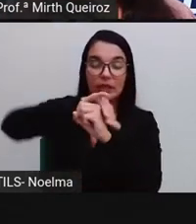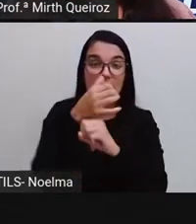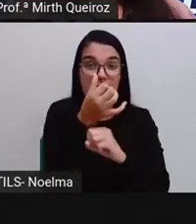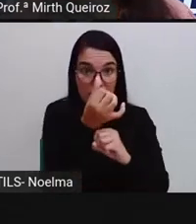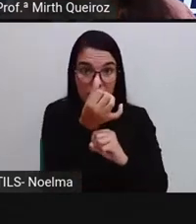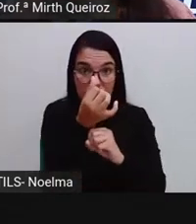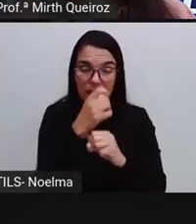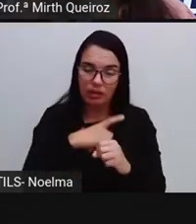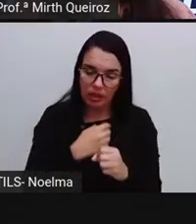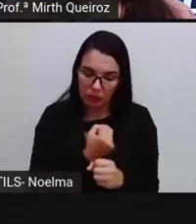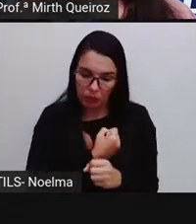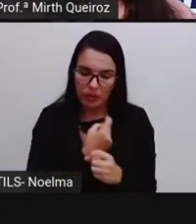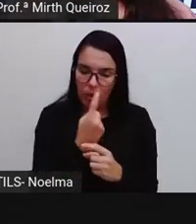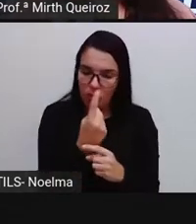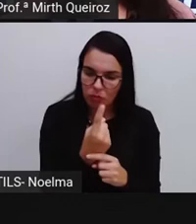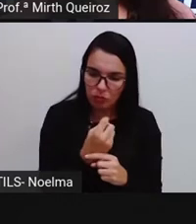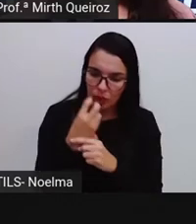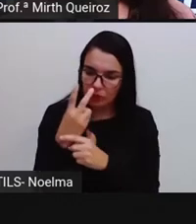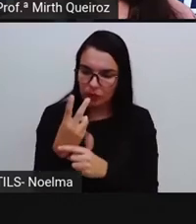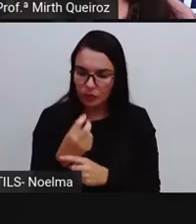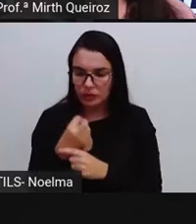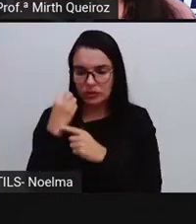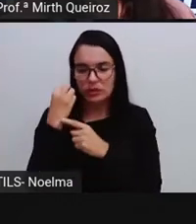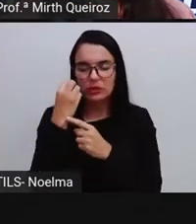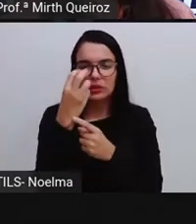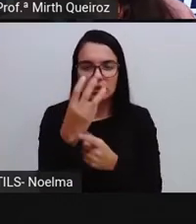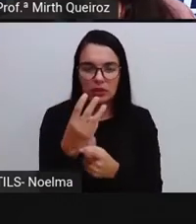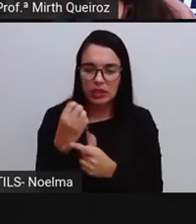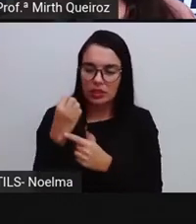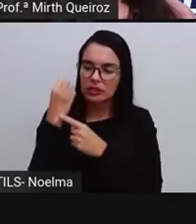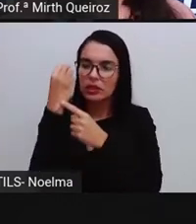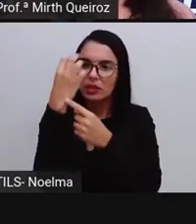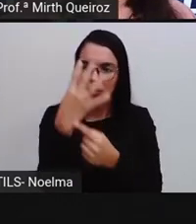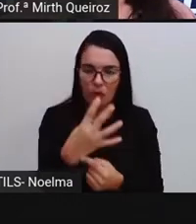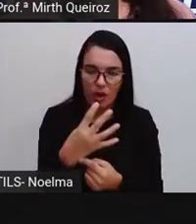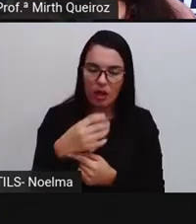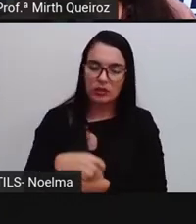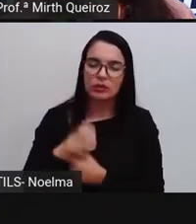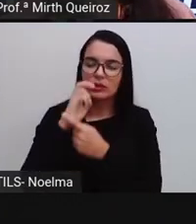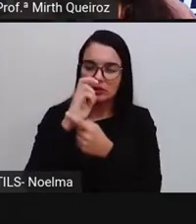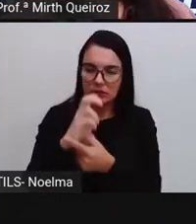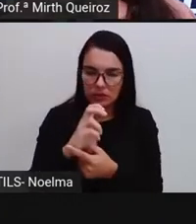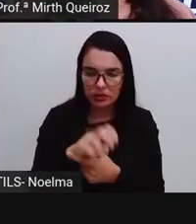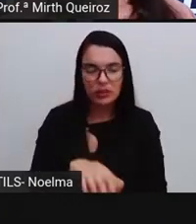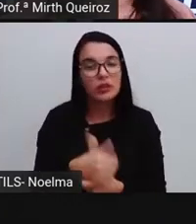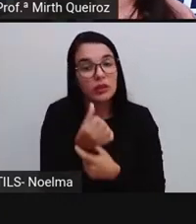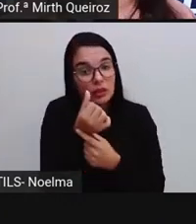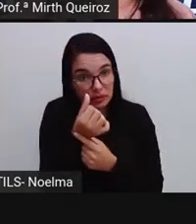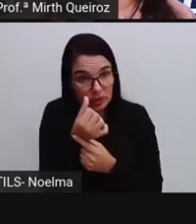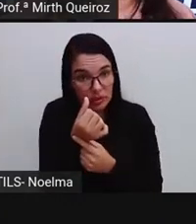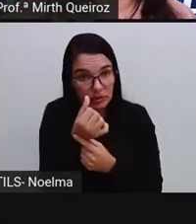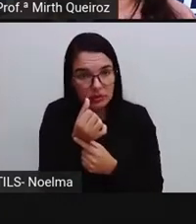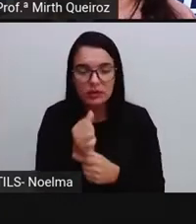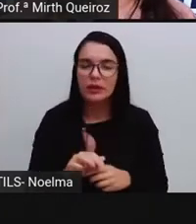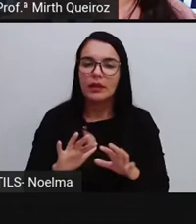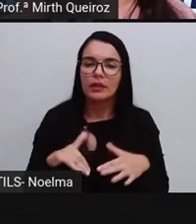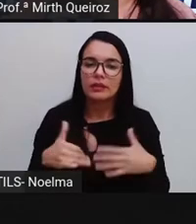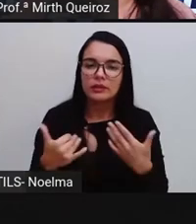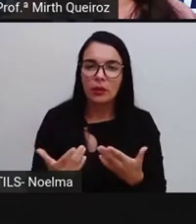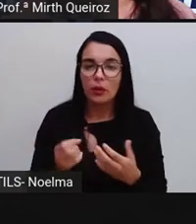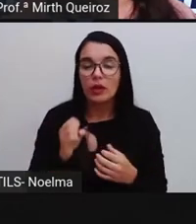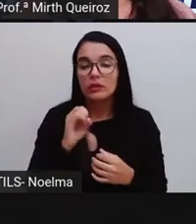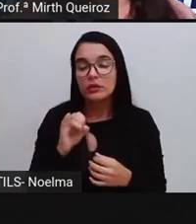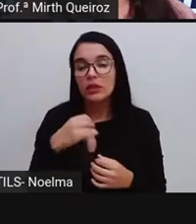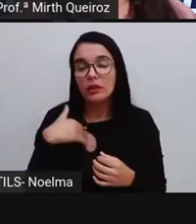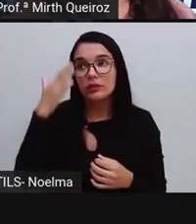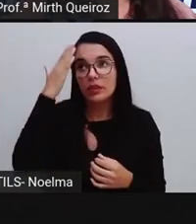a seis, certo? Então, nós temos uma face em um, outra dois, outra três, outra quatro, outra cinco, outra seis. E